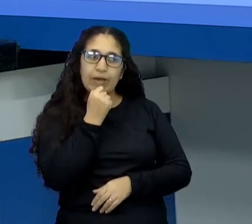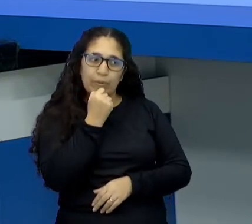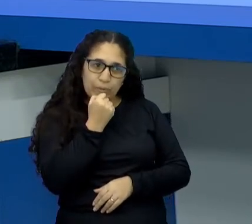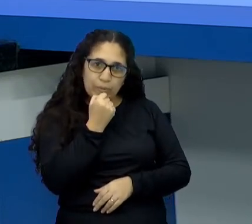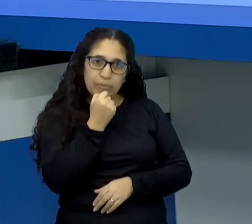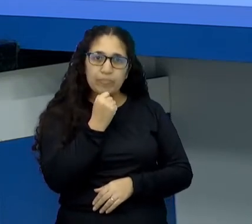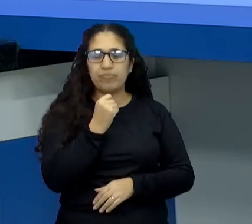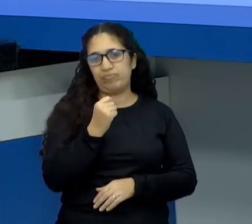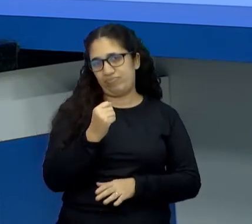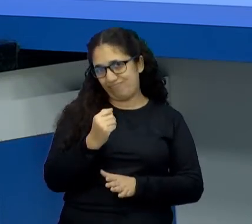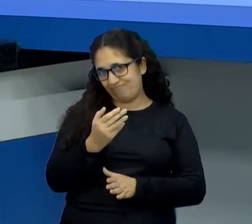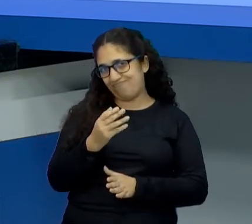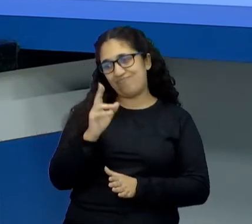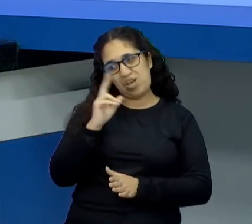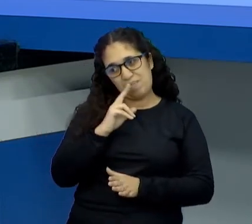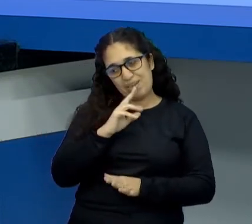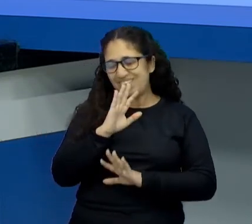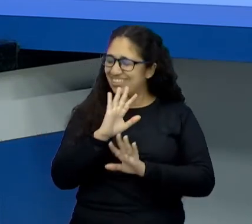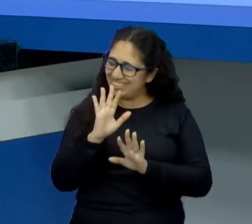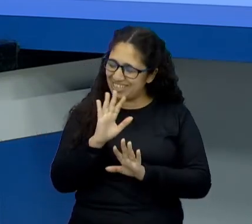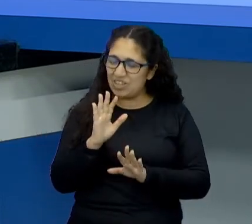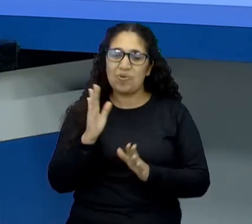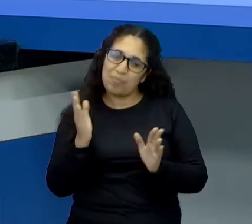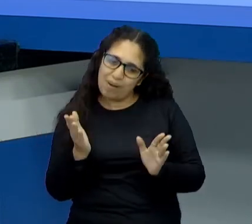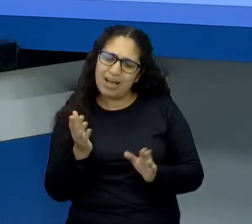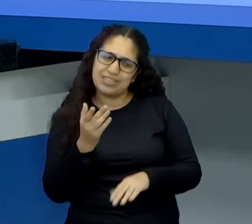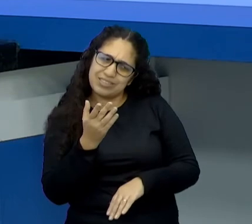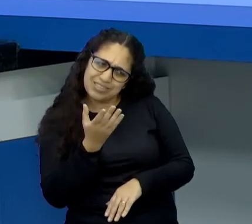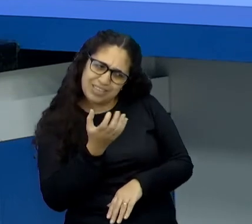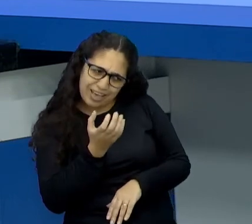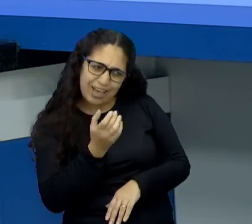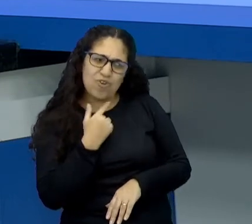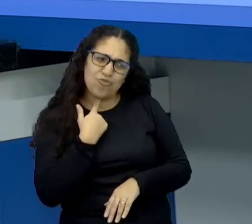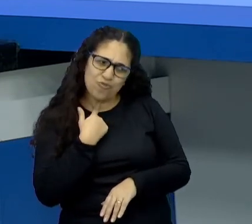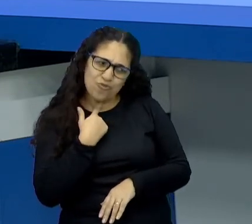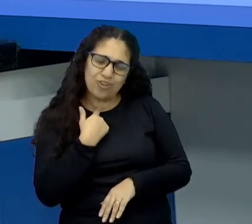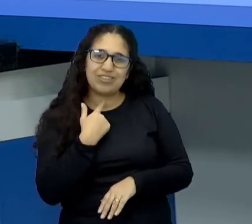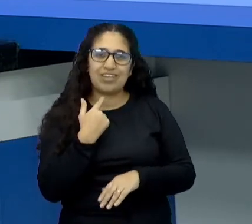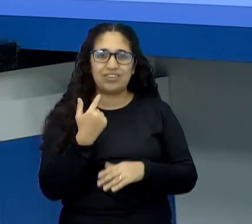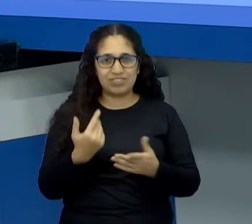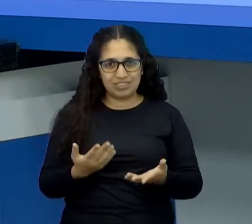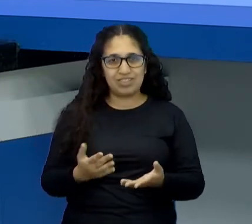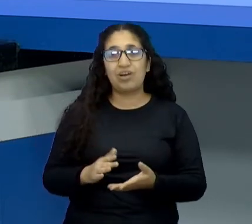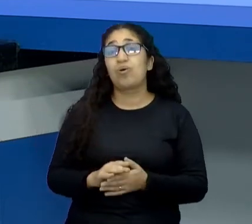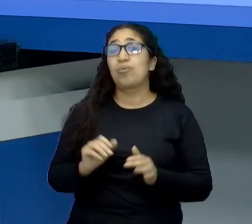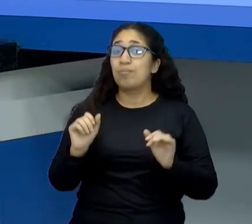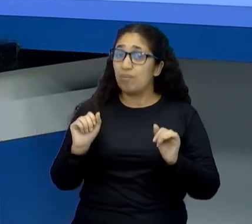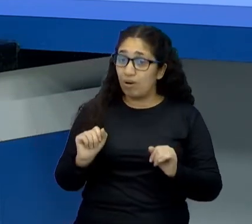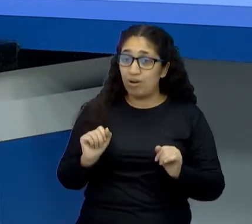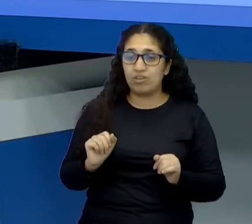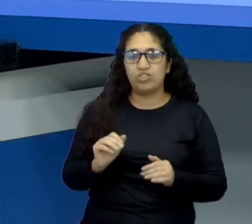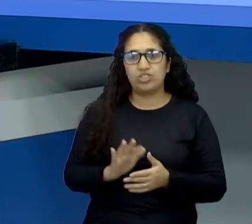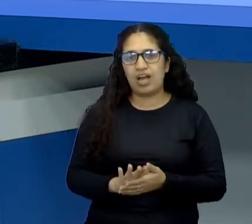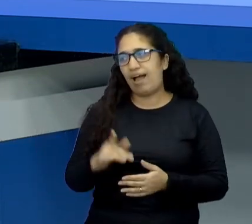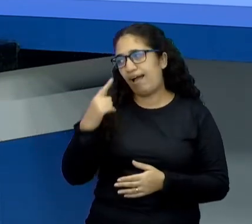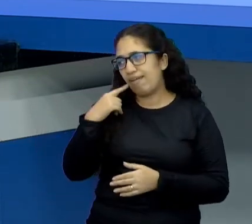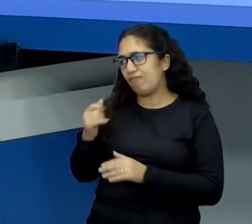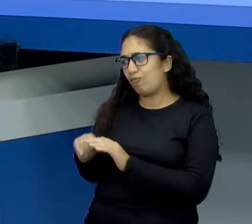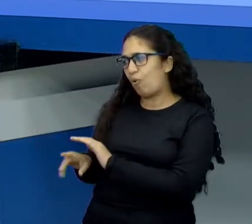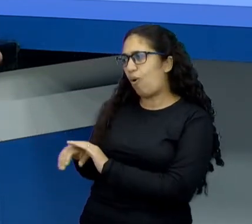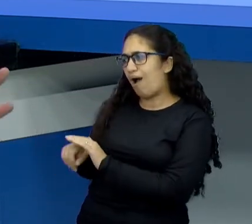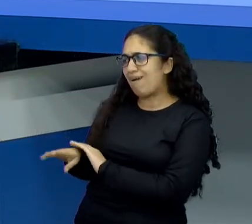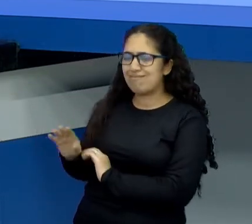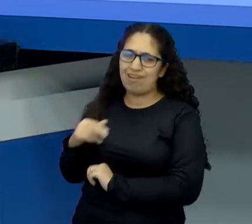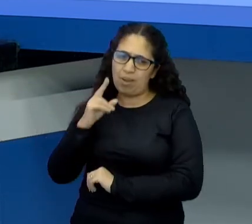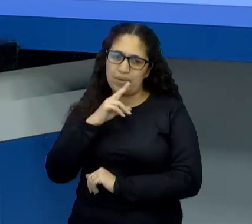Nem sempre a emergência, eu venho falando isso sempre. Nem sempre a emergência é uma desgraça. Então, a gente não pode pensar, ah, eu vou guardar pra emergência.